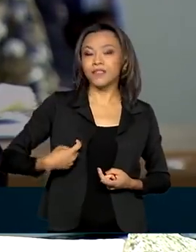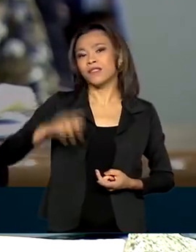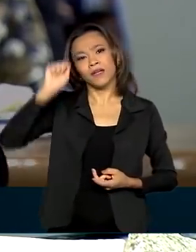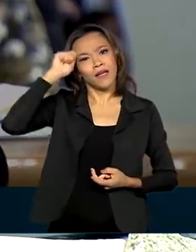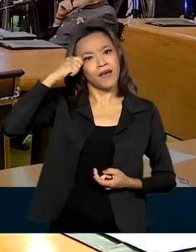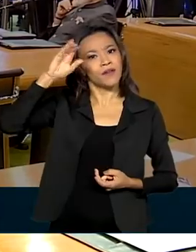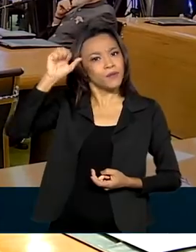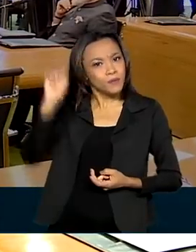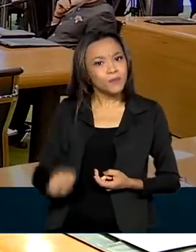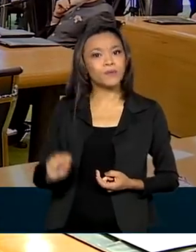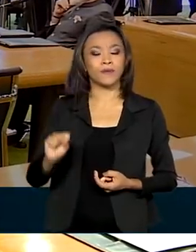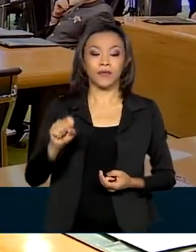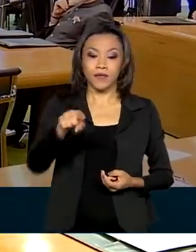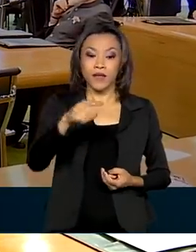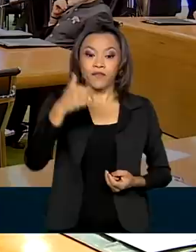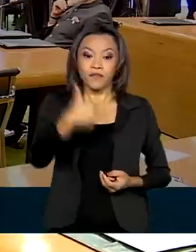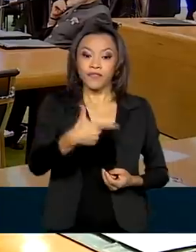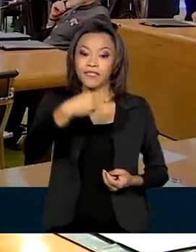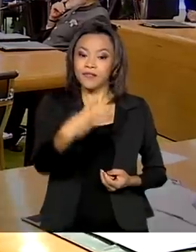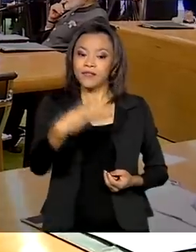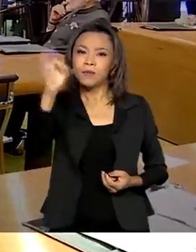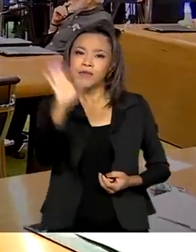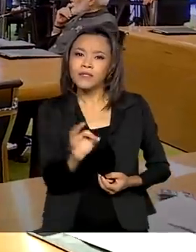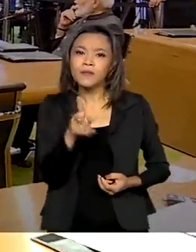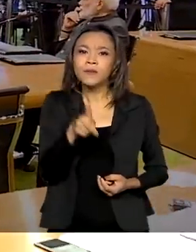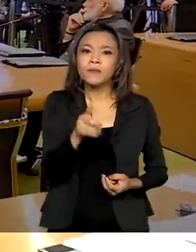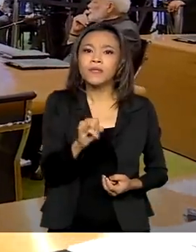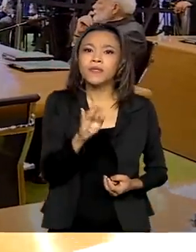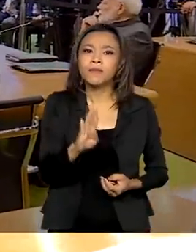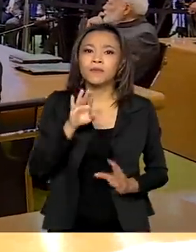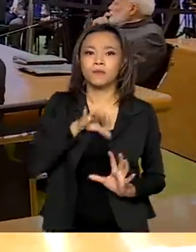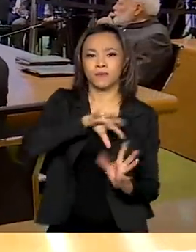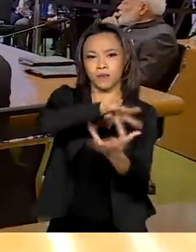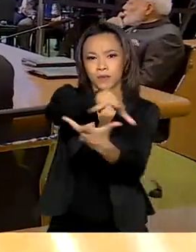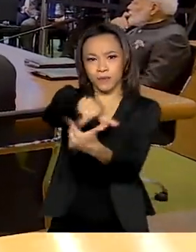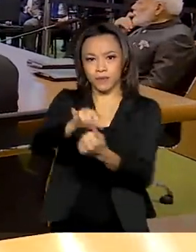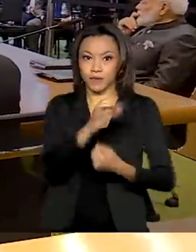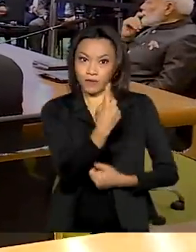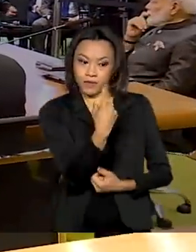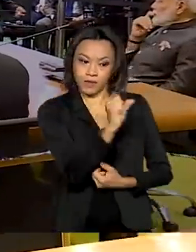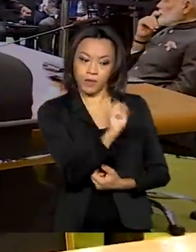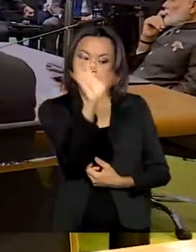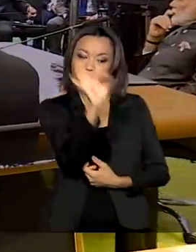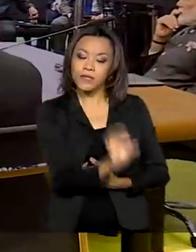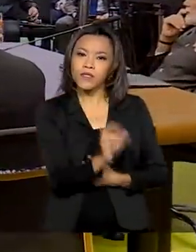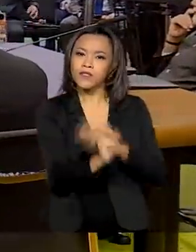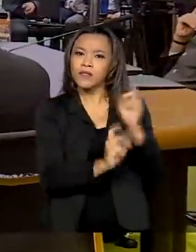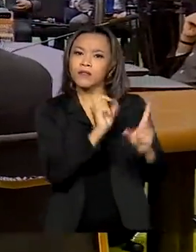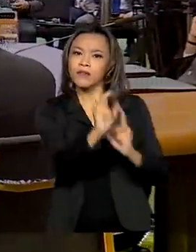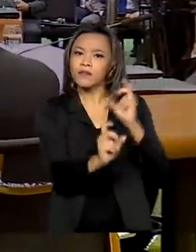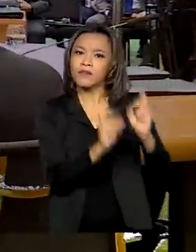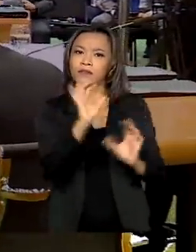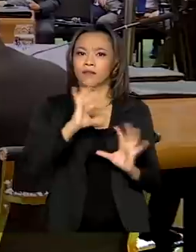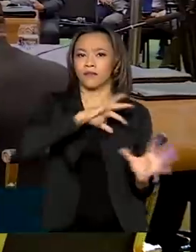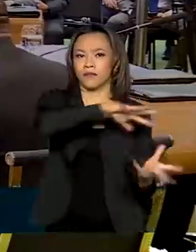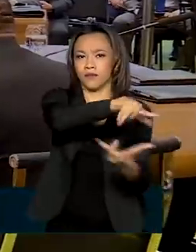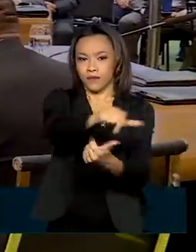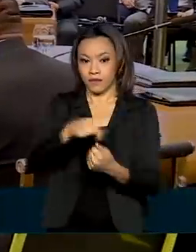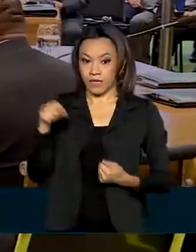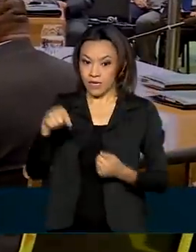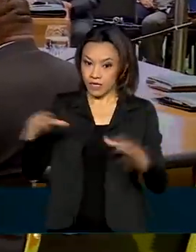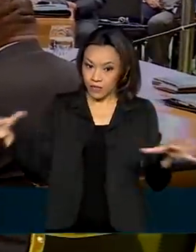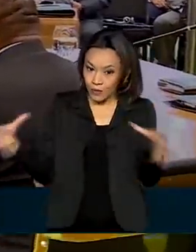que representam 23% do PIB global e 18% do comércio internacional. E o BRICS passa por